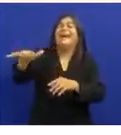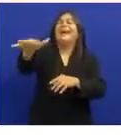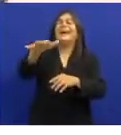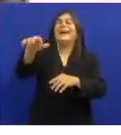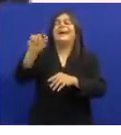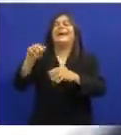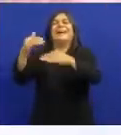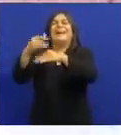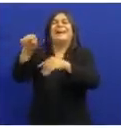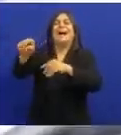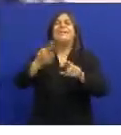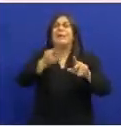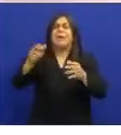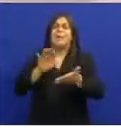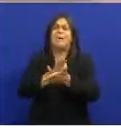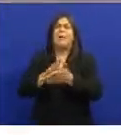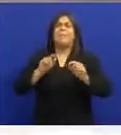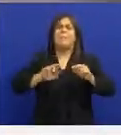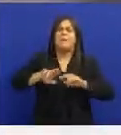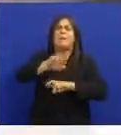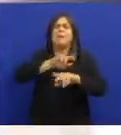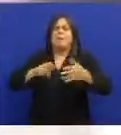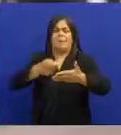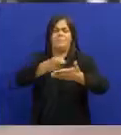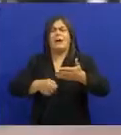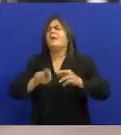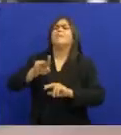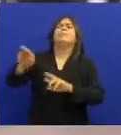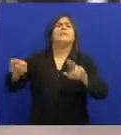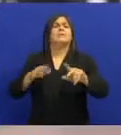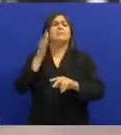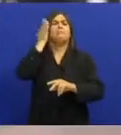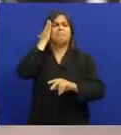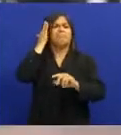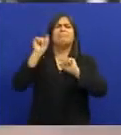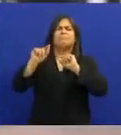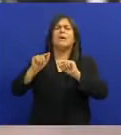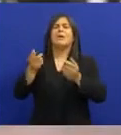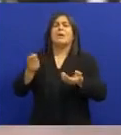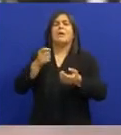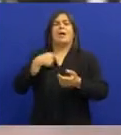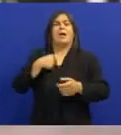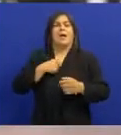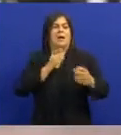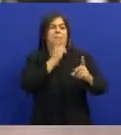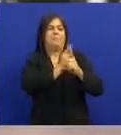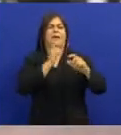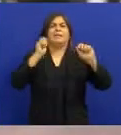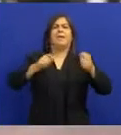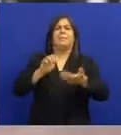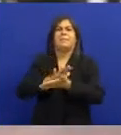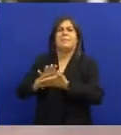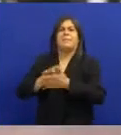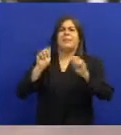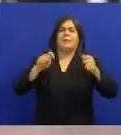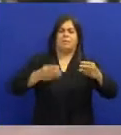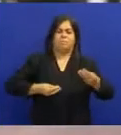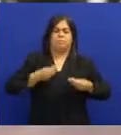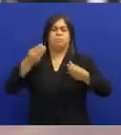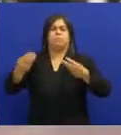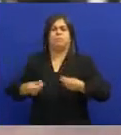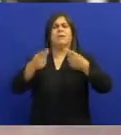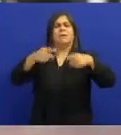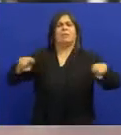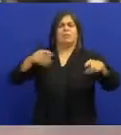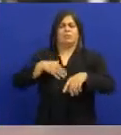Jacarepaguá Quer dizer Ele fazia o trabalho De acordo com o Jaco Eu já conhecia o Jaco Sabia que ali Encontrei alguém Que tem capacidade De